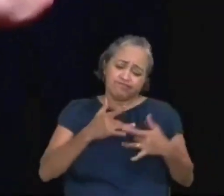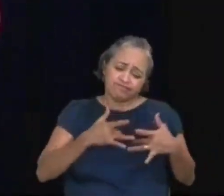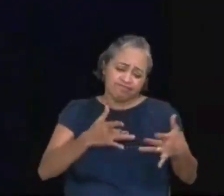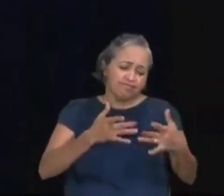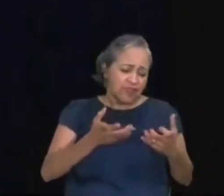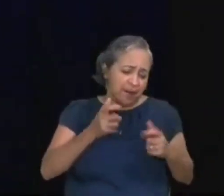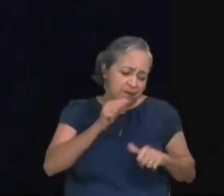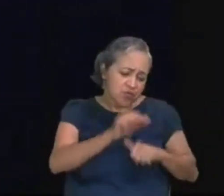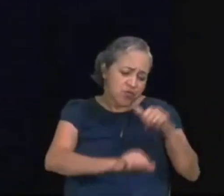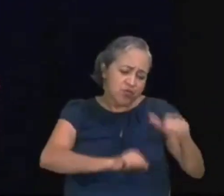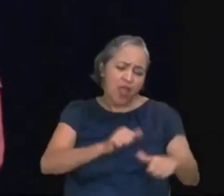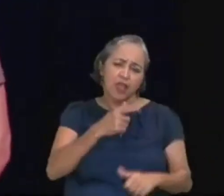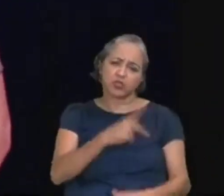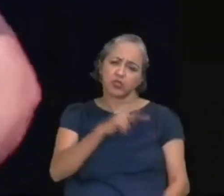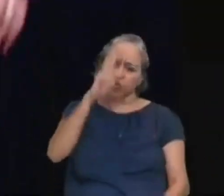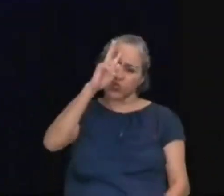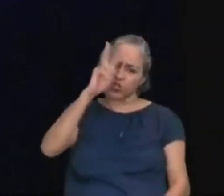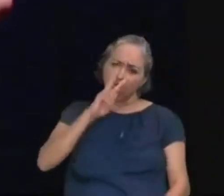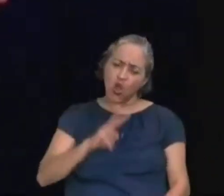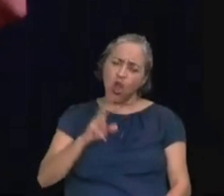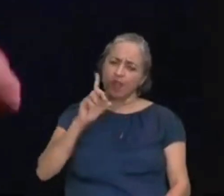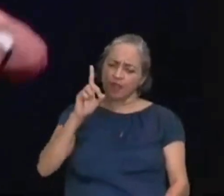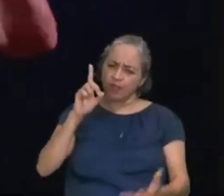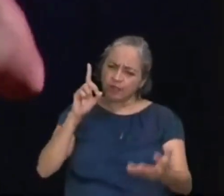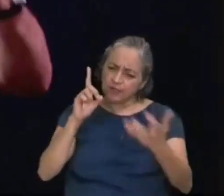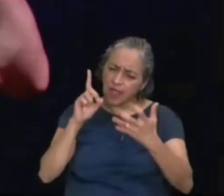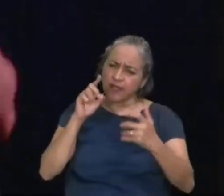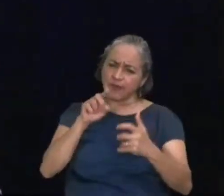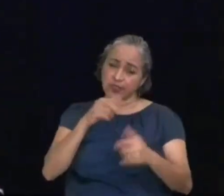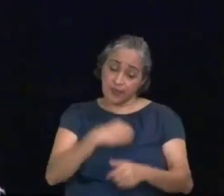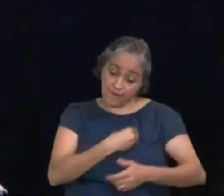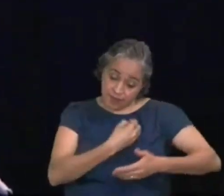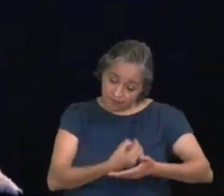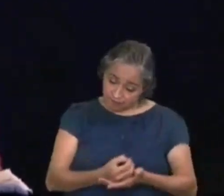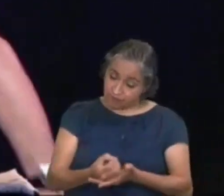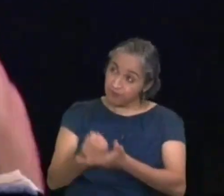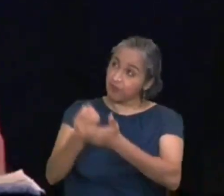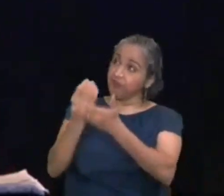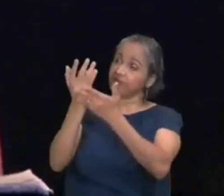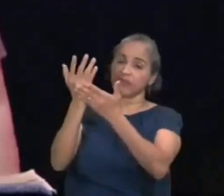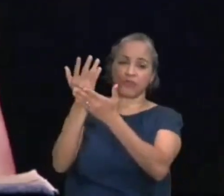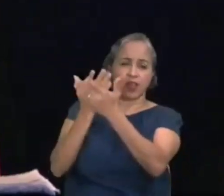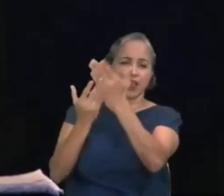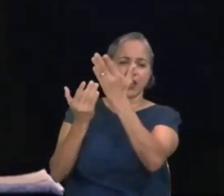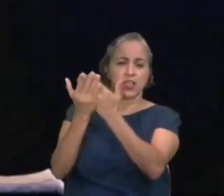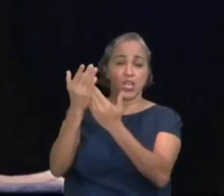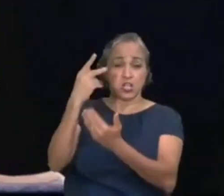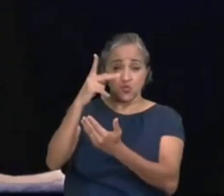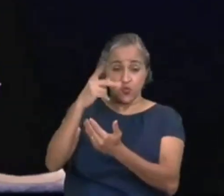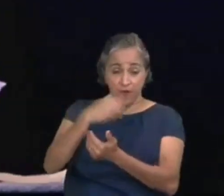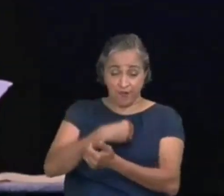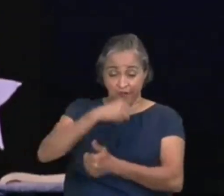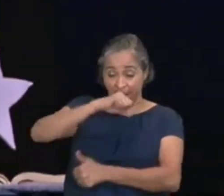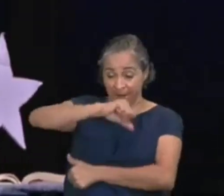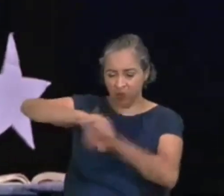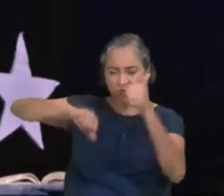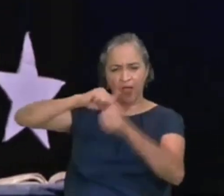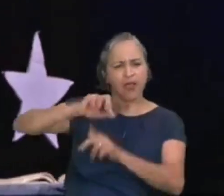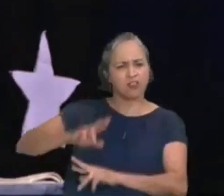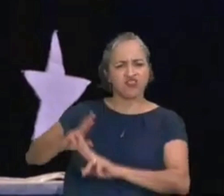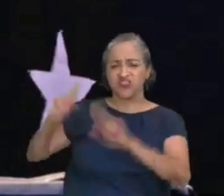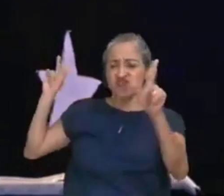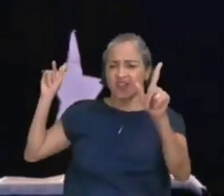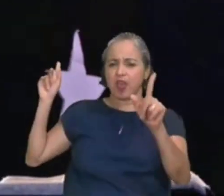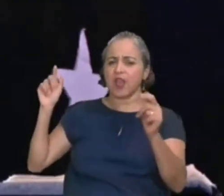uma nova canção para você cantar, Deus quer que você entregue a sua vida para Ele, e as coisas vão mudar, você vai ver a diferença,